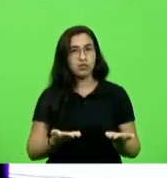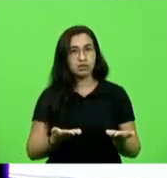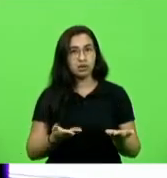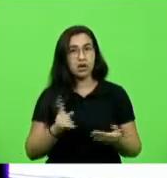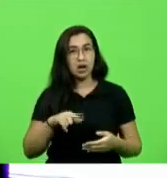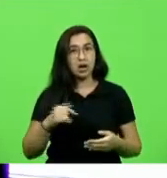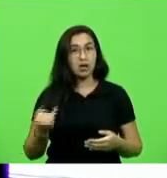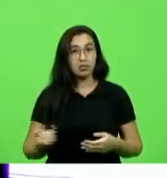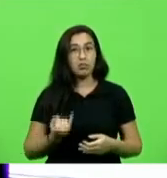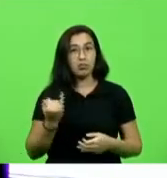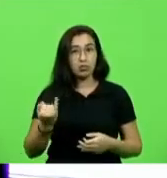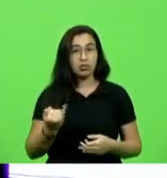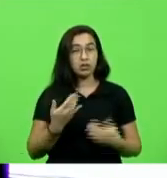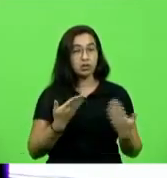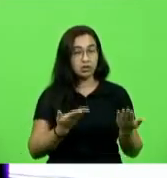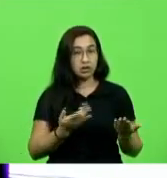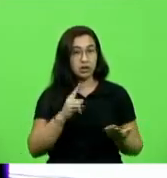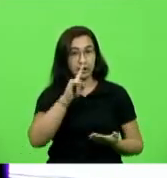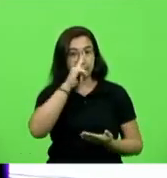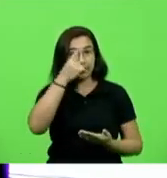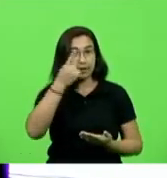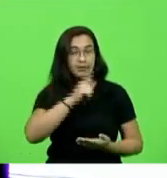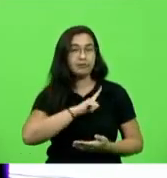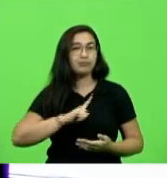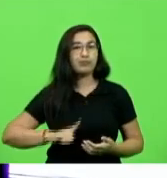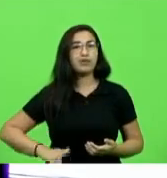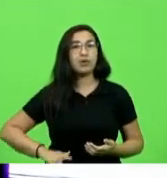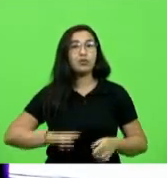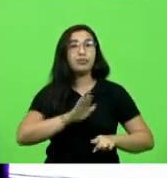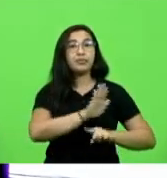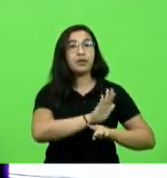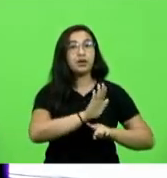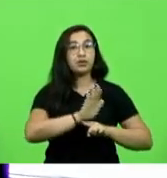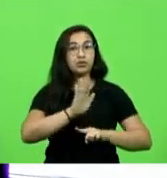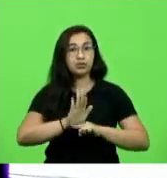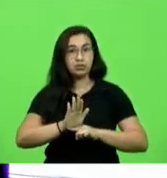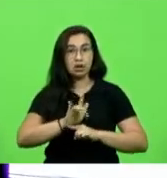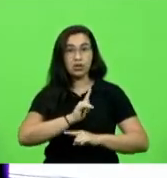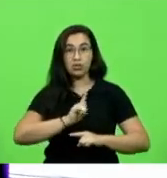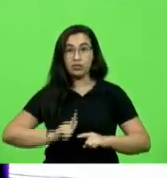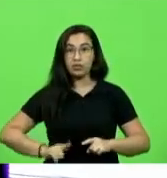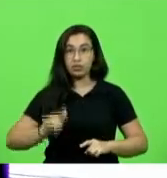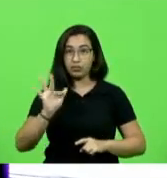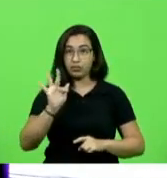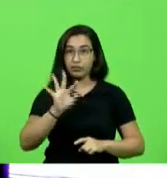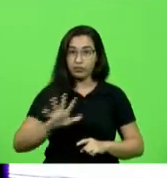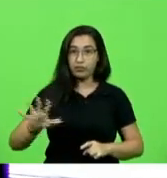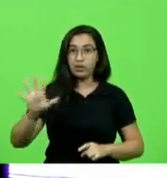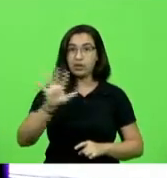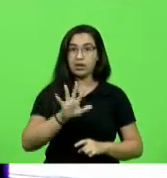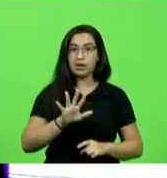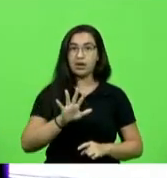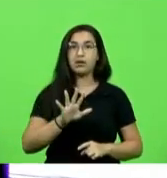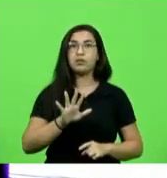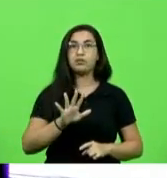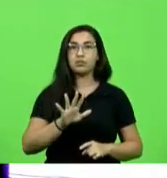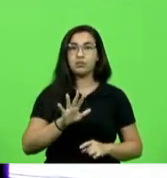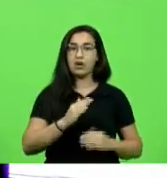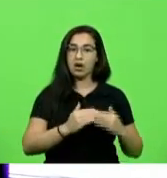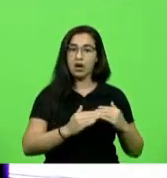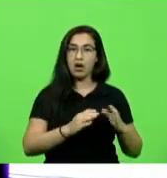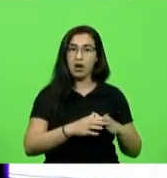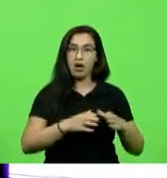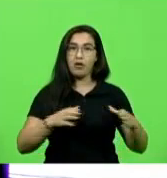a iniciativa do governador do estado em ajudar o governo federal a pisar no acelerador da duplicação da